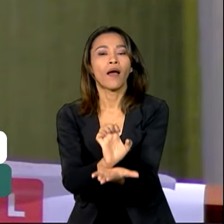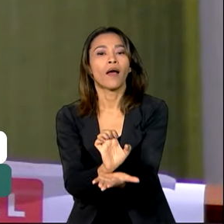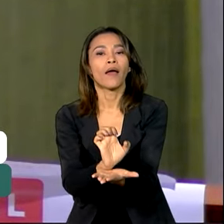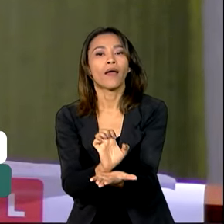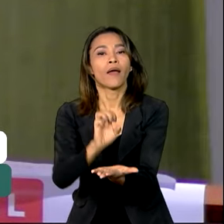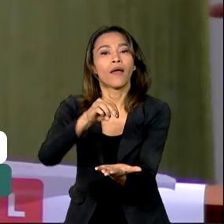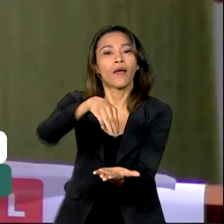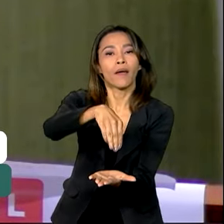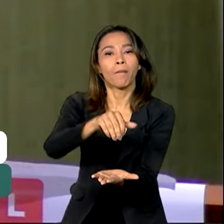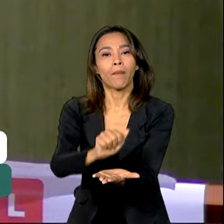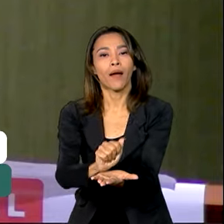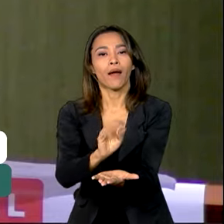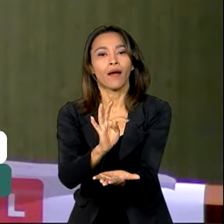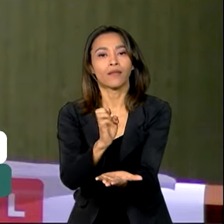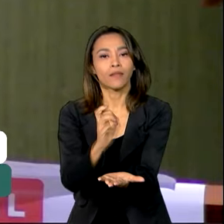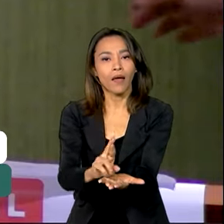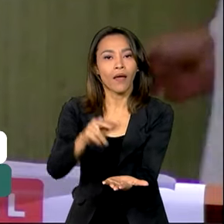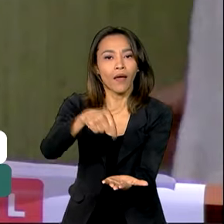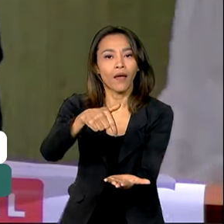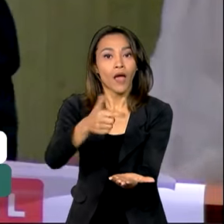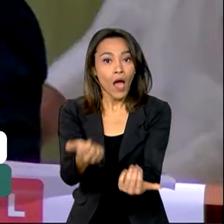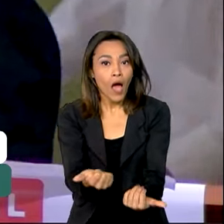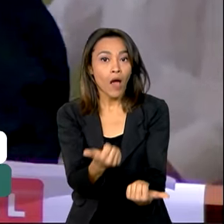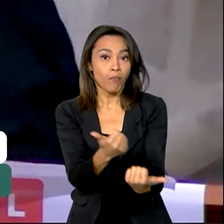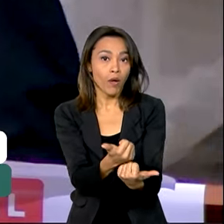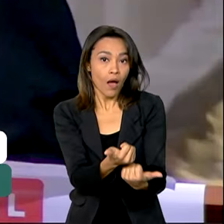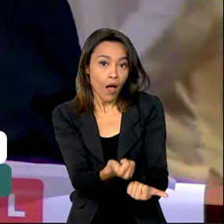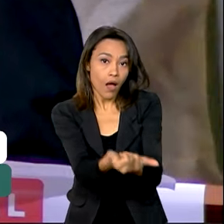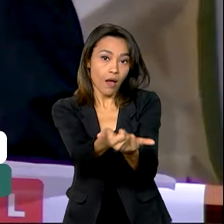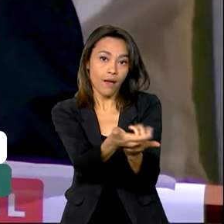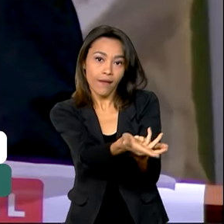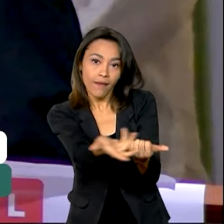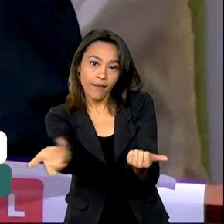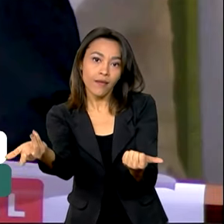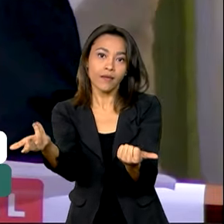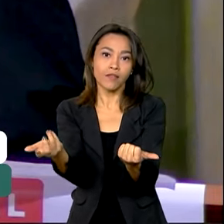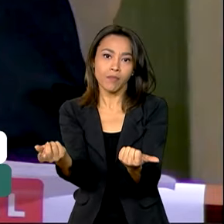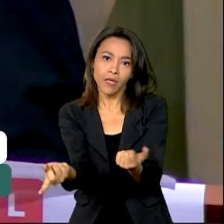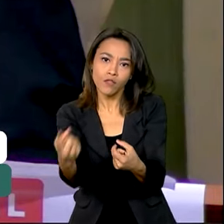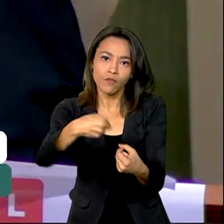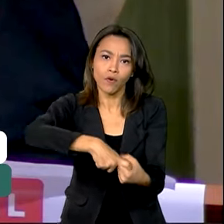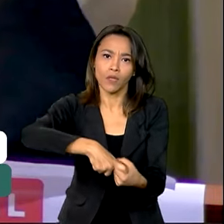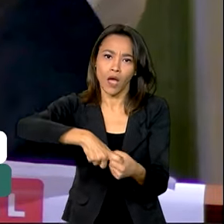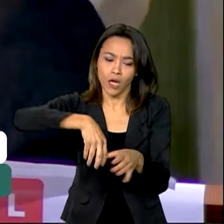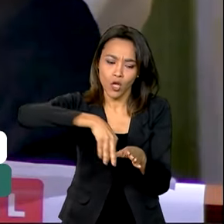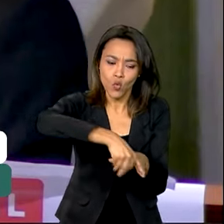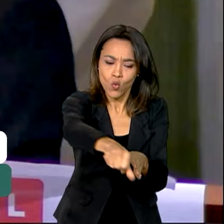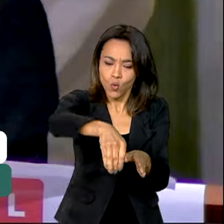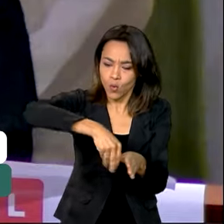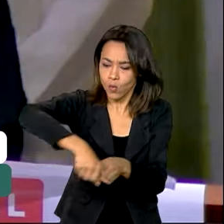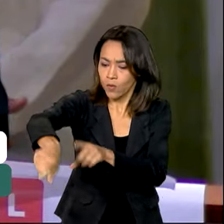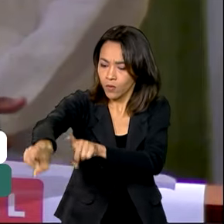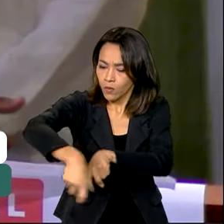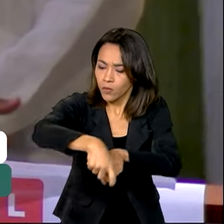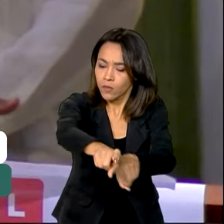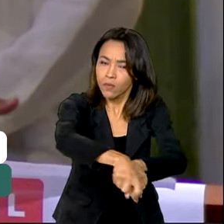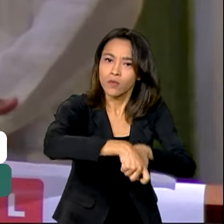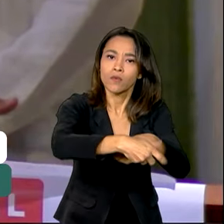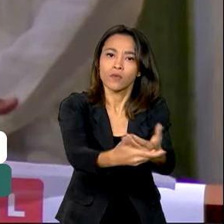enfrentar a reconstrução do Rio Grande do Sul e, ao mesmo tempo,